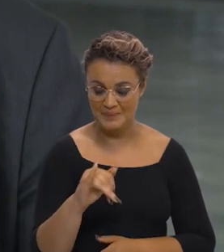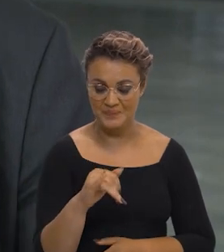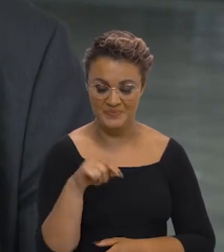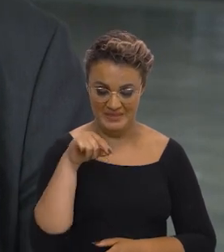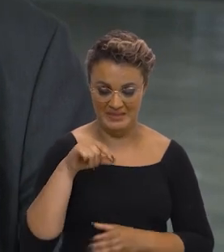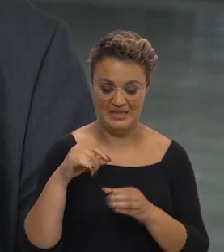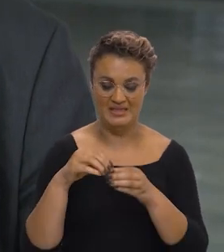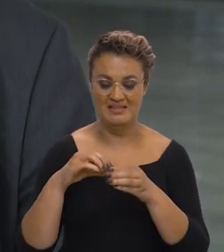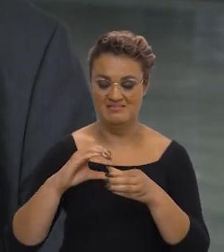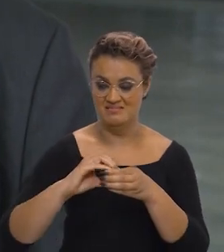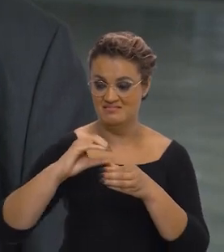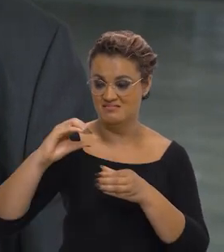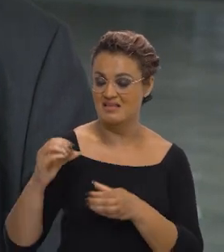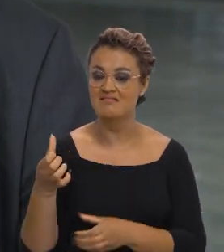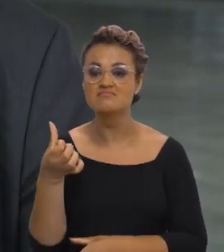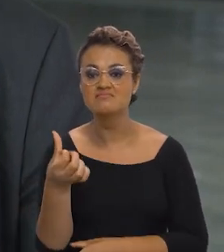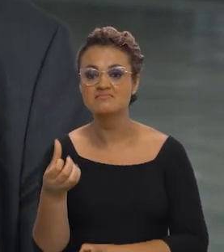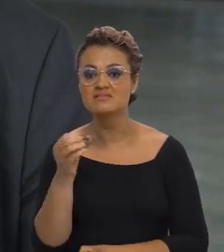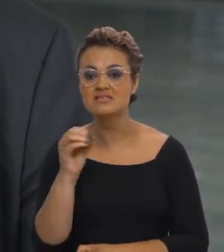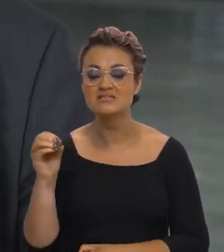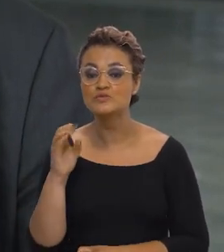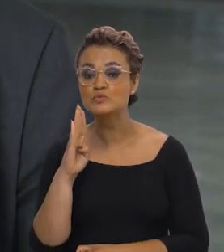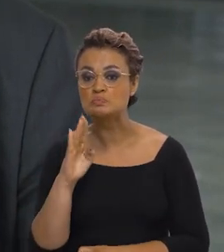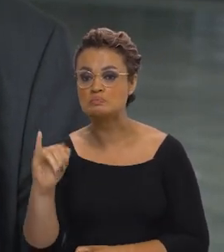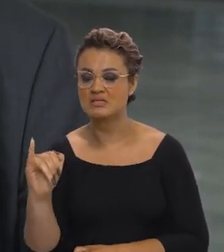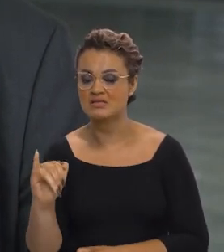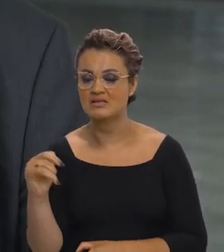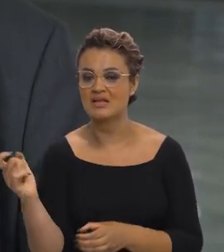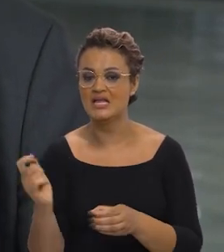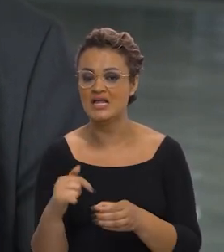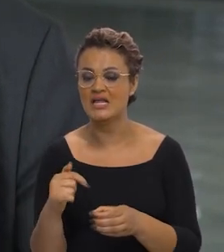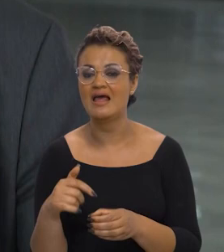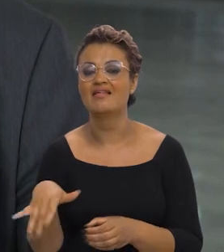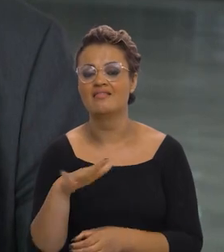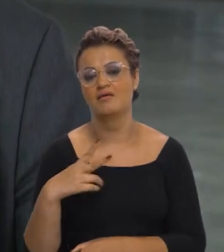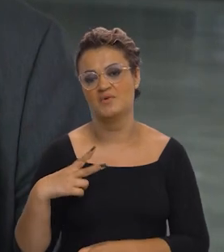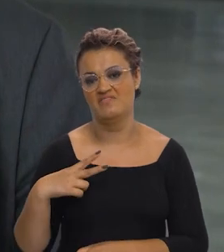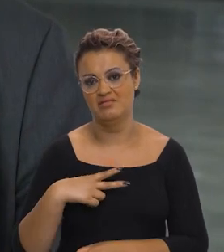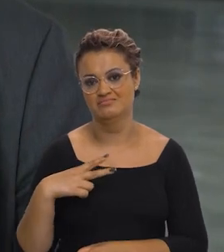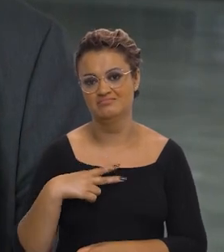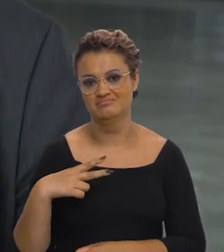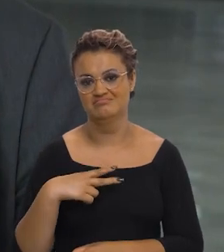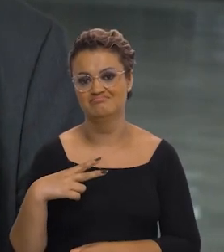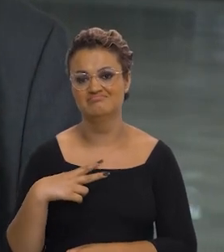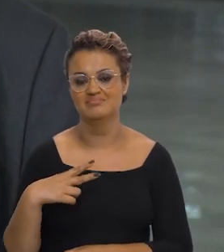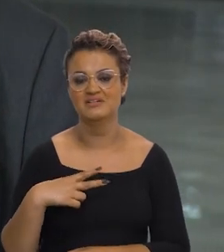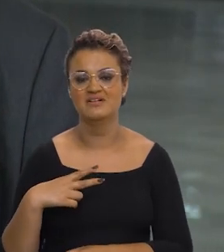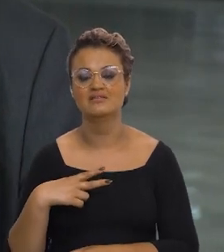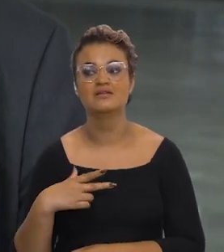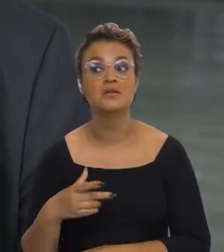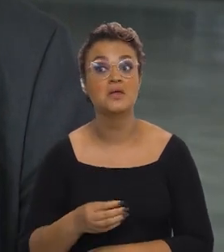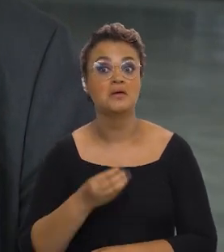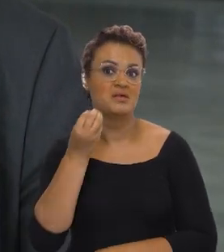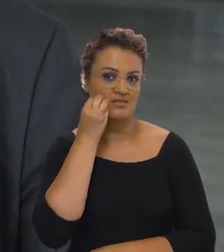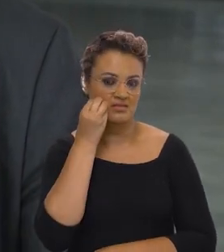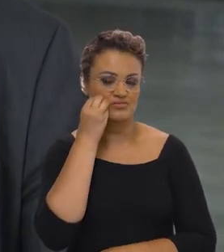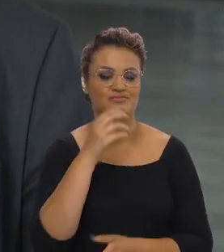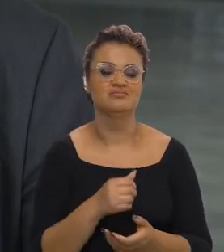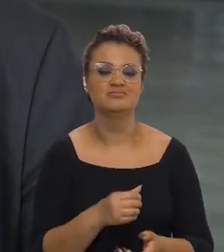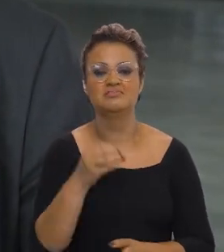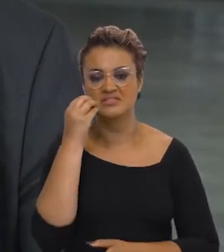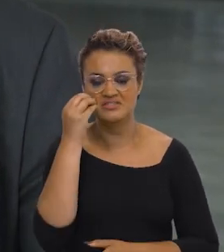de 600 bilhões é do setor privado. Então, tem uma aposta